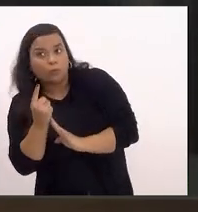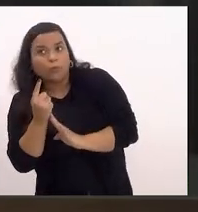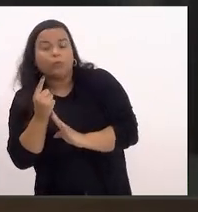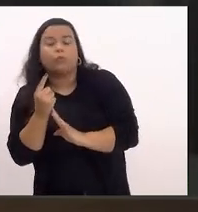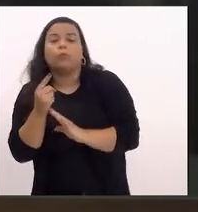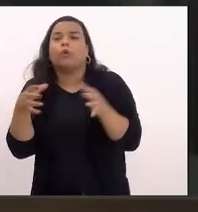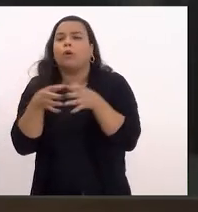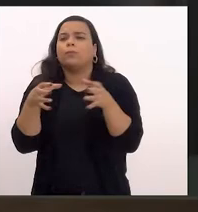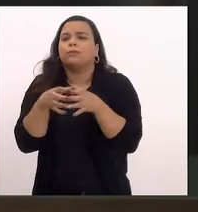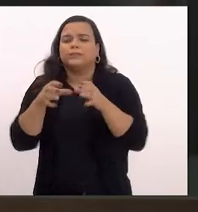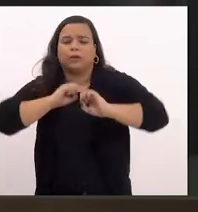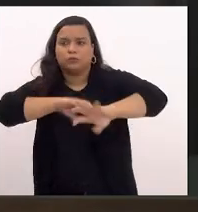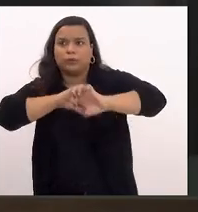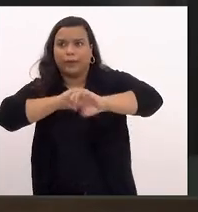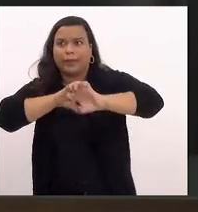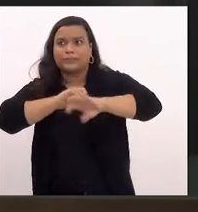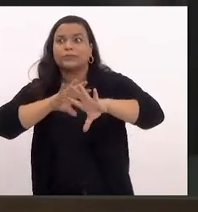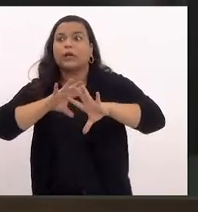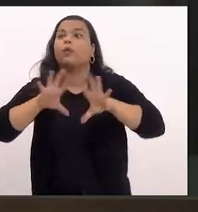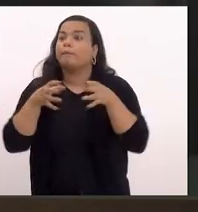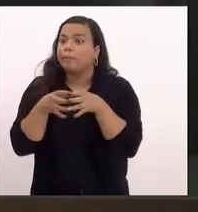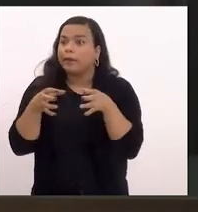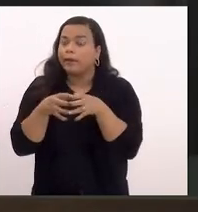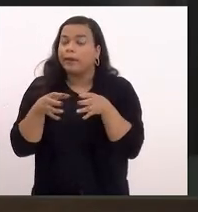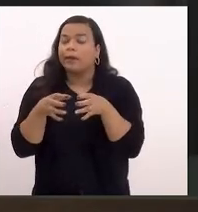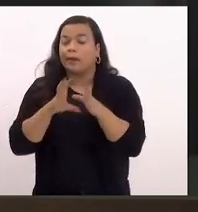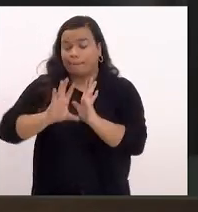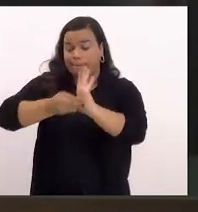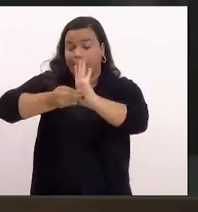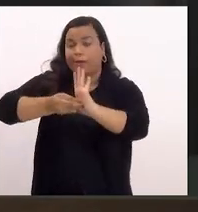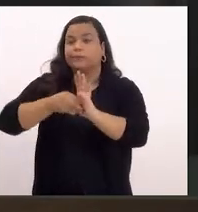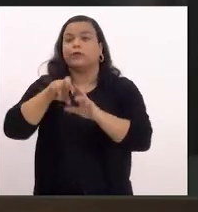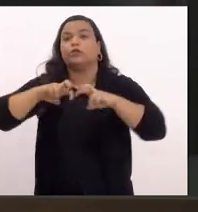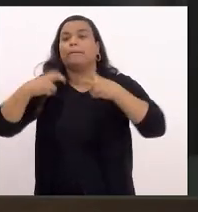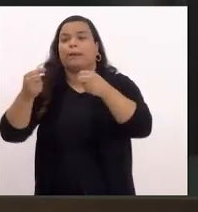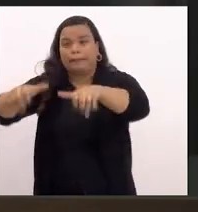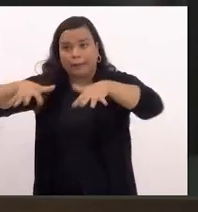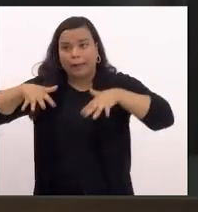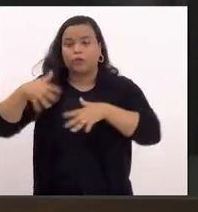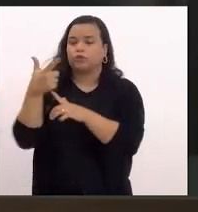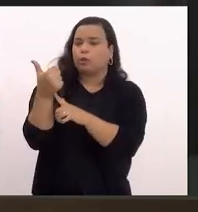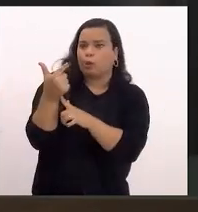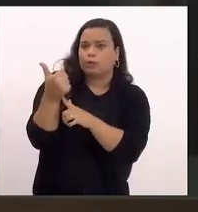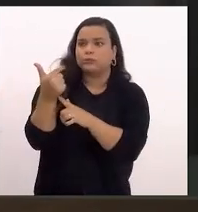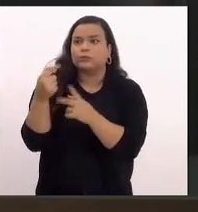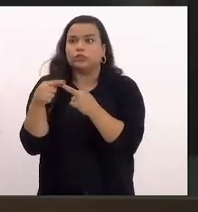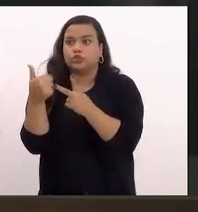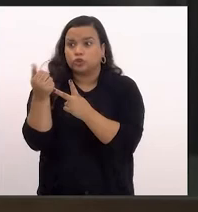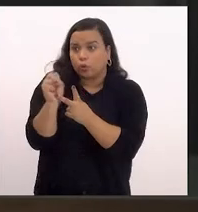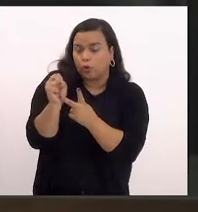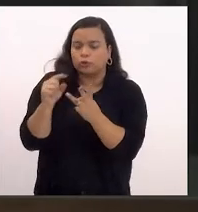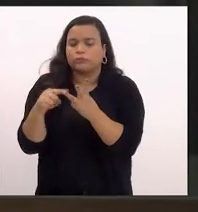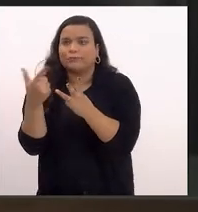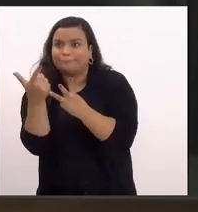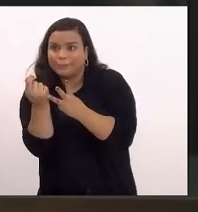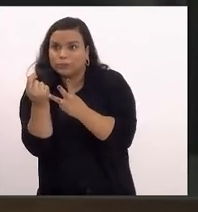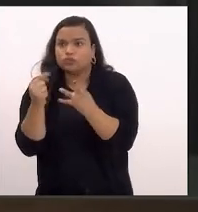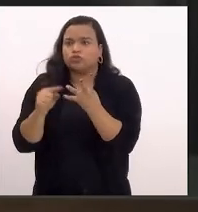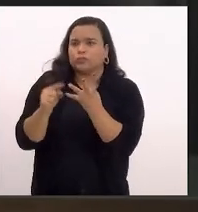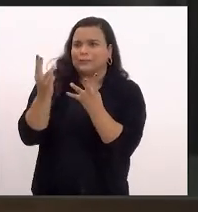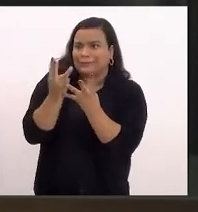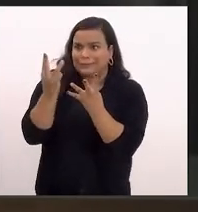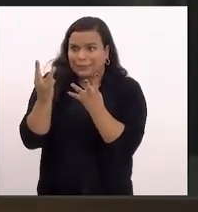Educação. E emendas de plenário 12, 18, 20, 33 e